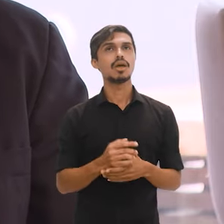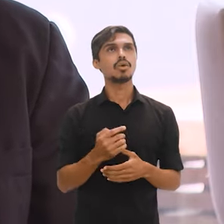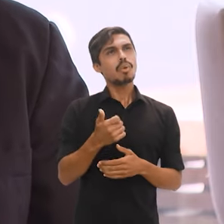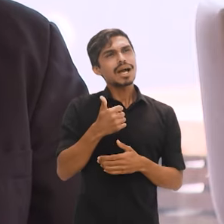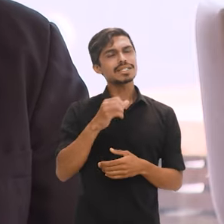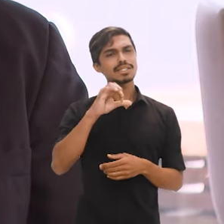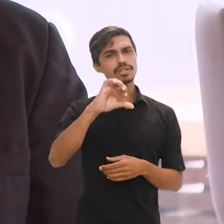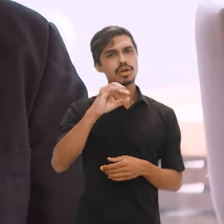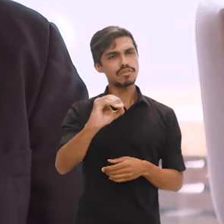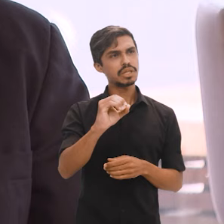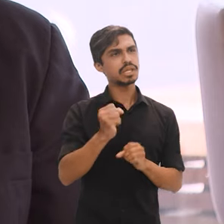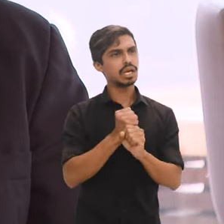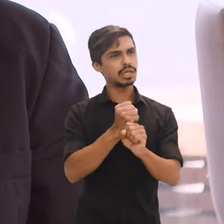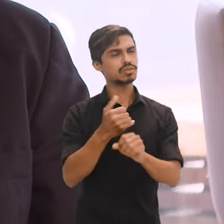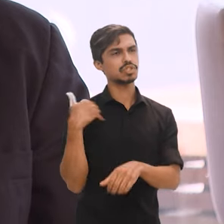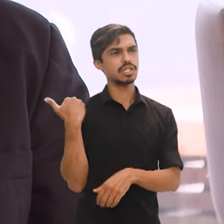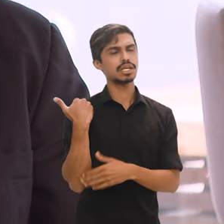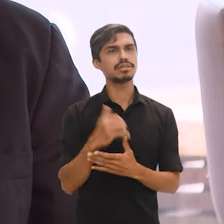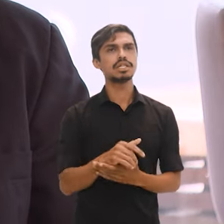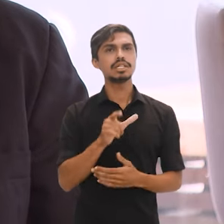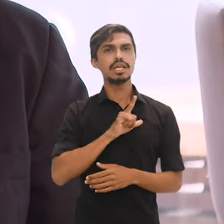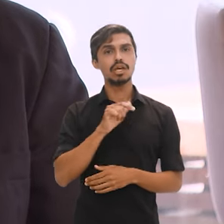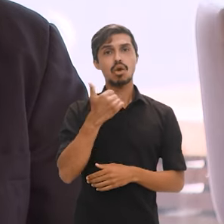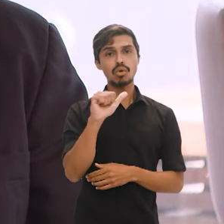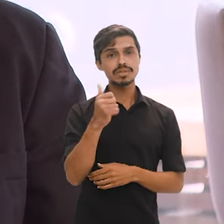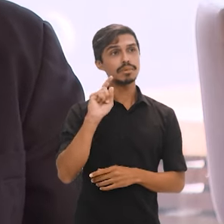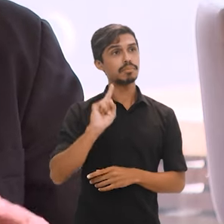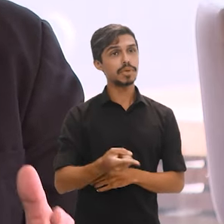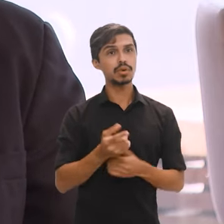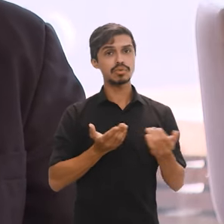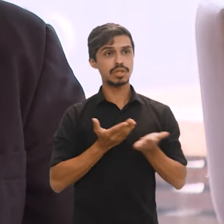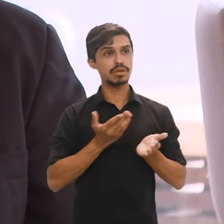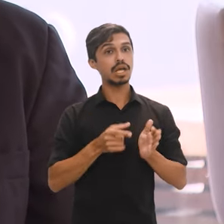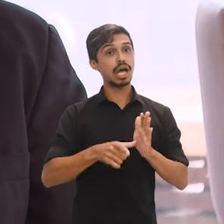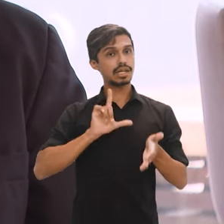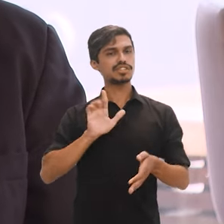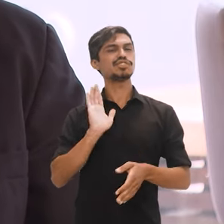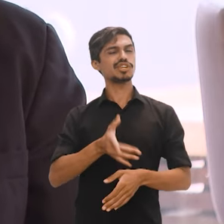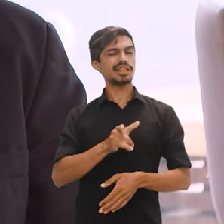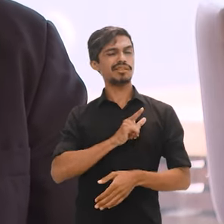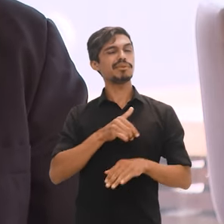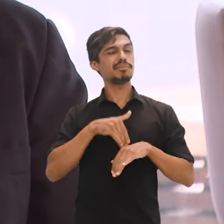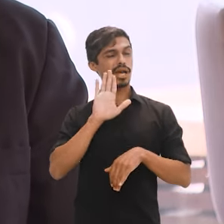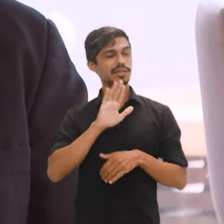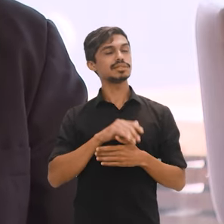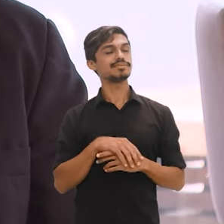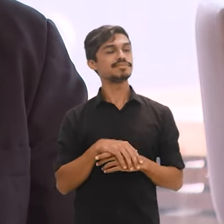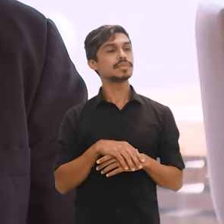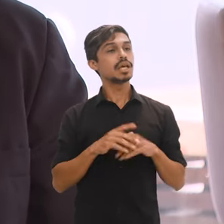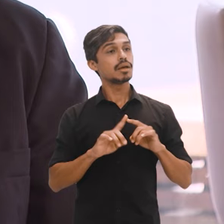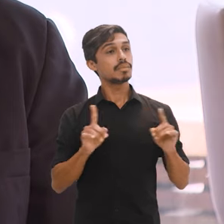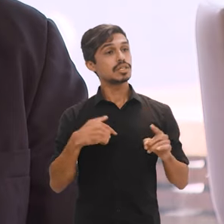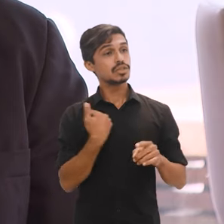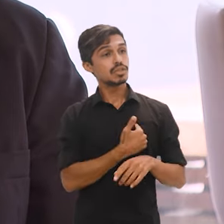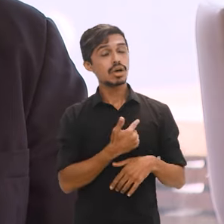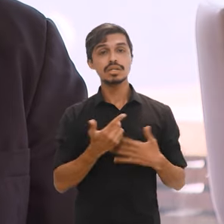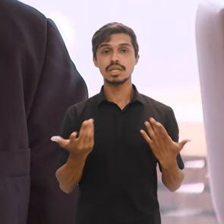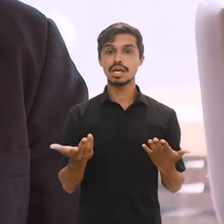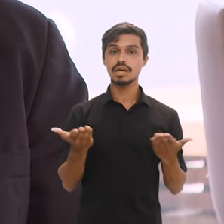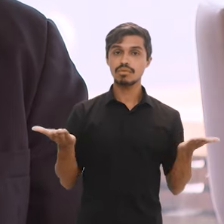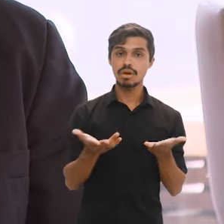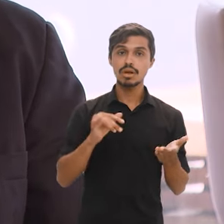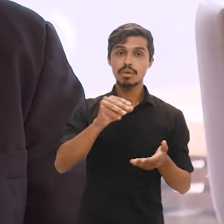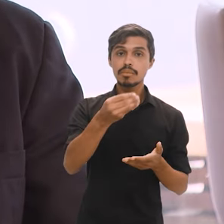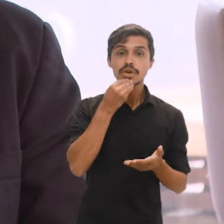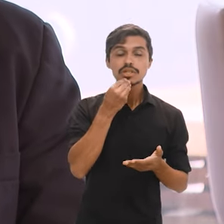completar 90 anos, possui 11 mil servidores, até já teve mais servidores, e nós abrimos,